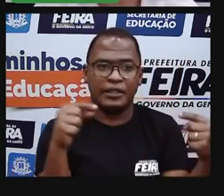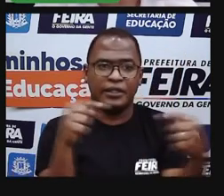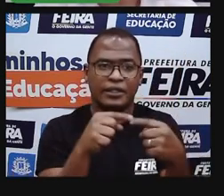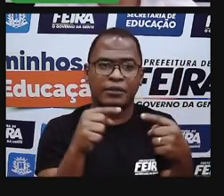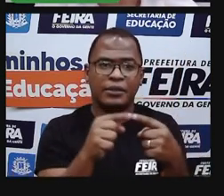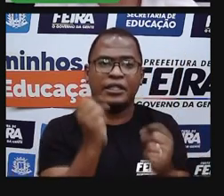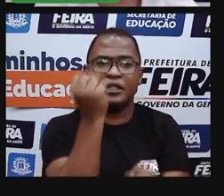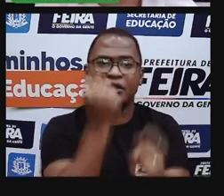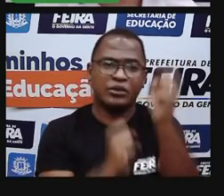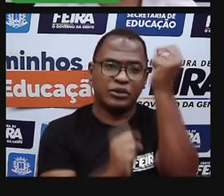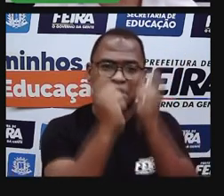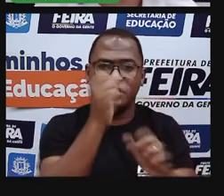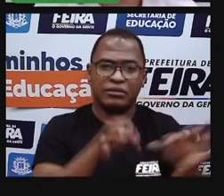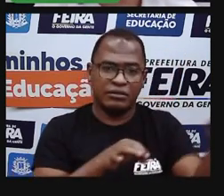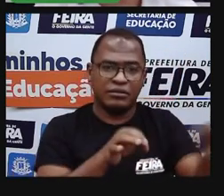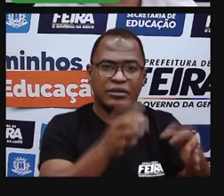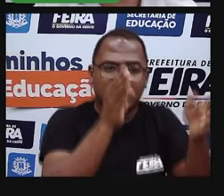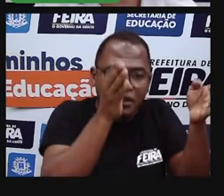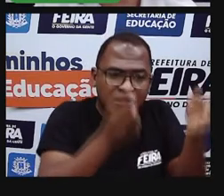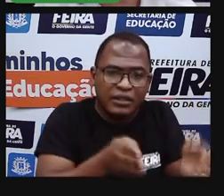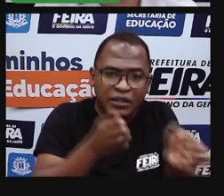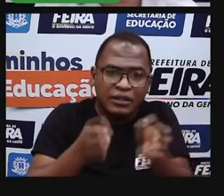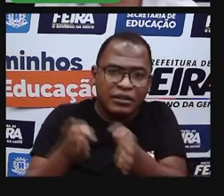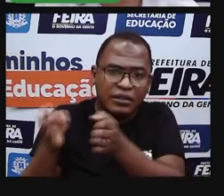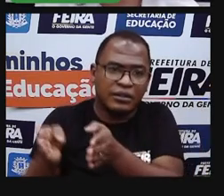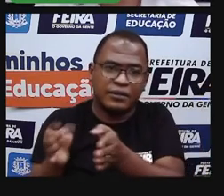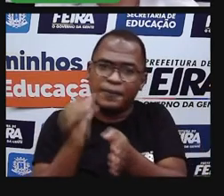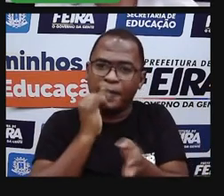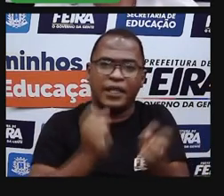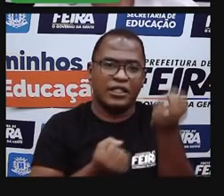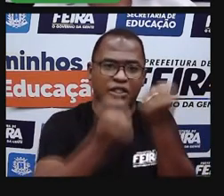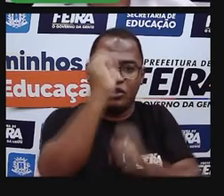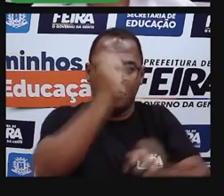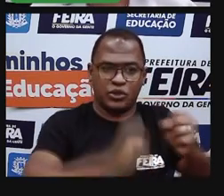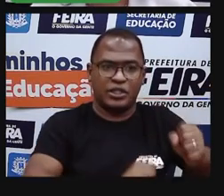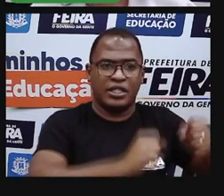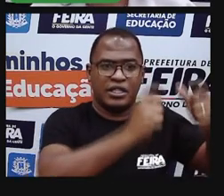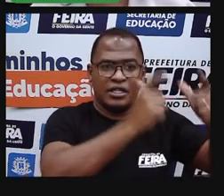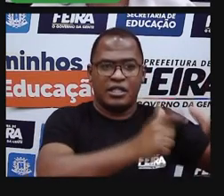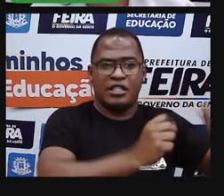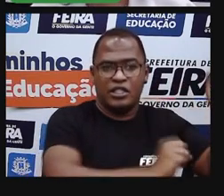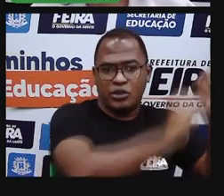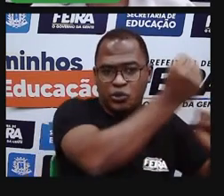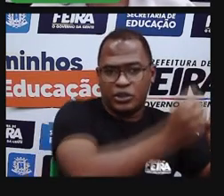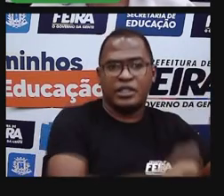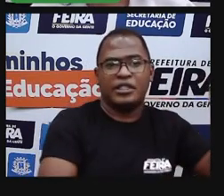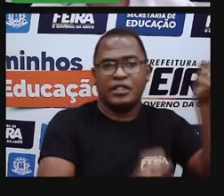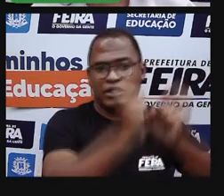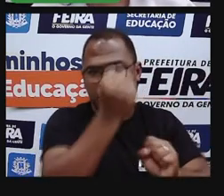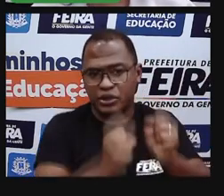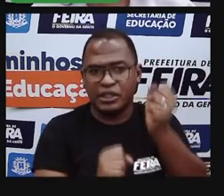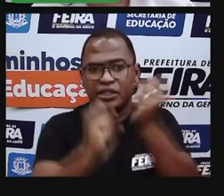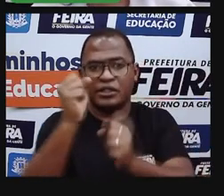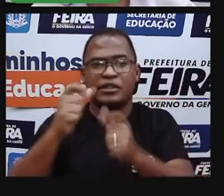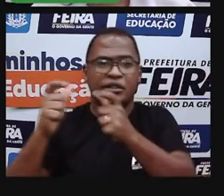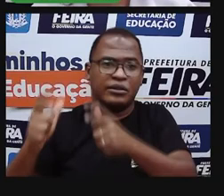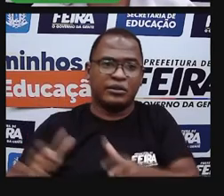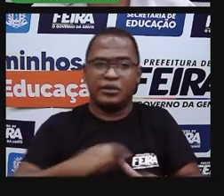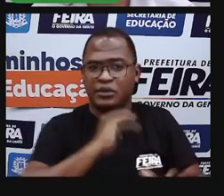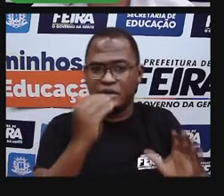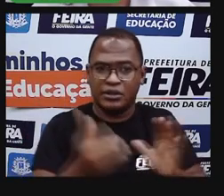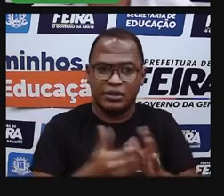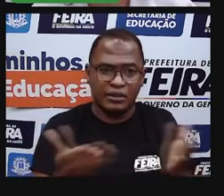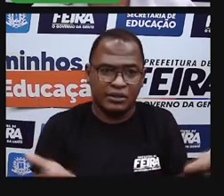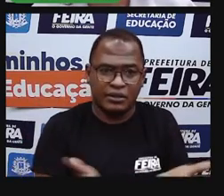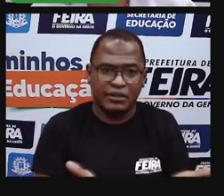É uma organização muito grande em torno de indústrias. Aí, a gente tem aqui, ó, o CIS, que é um bairro,